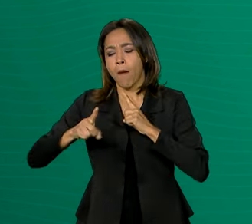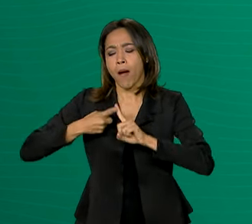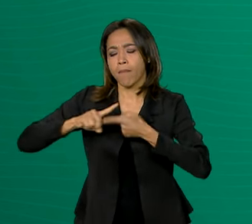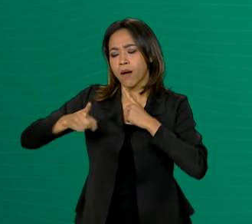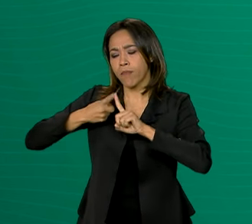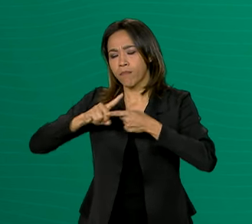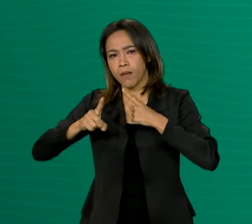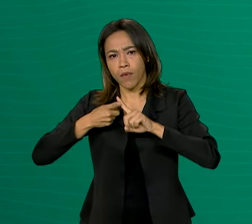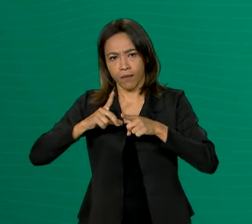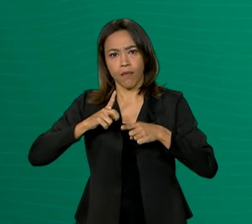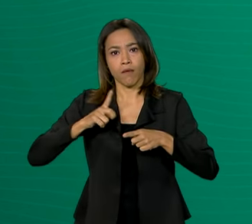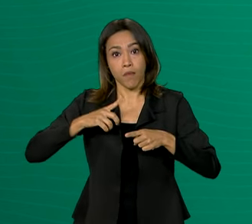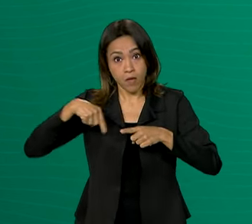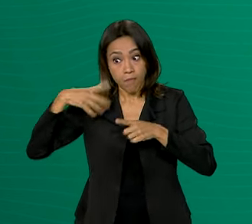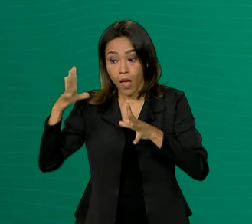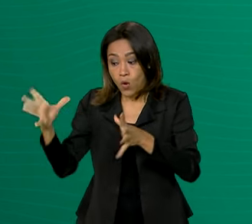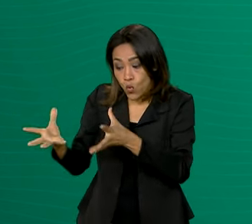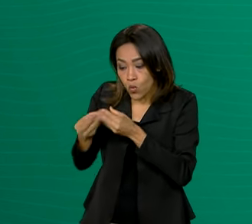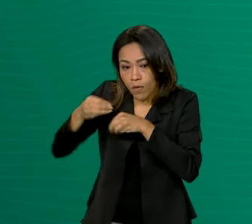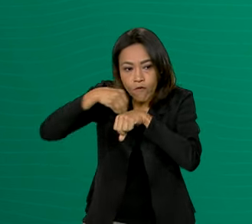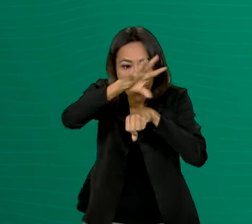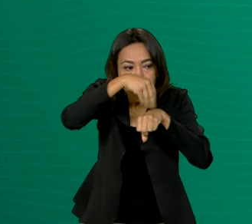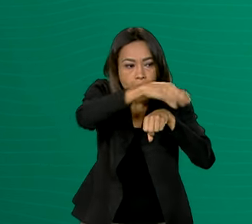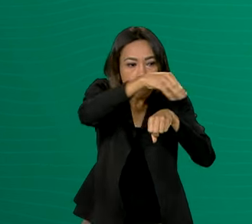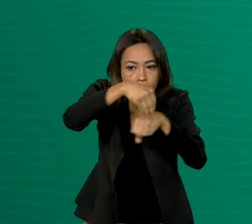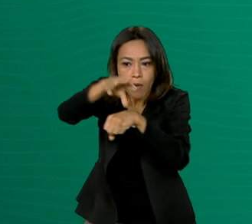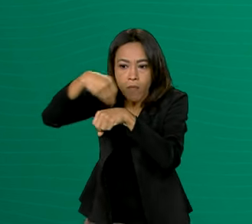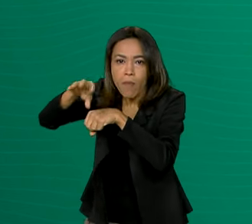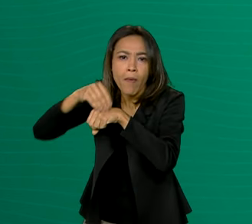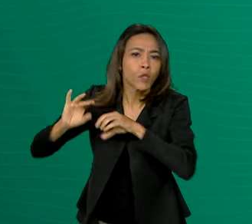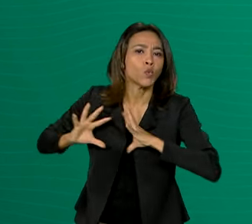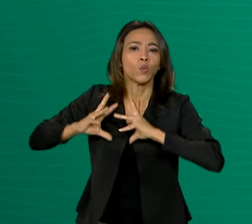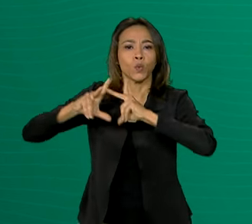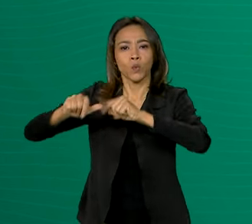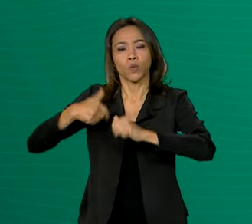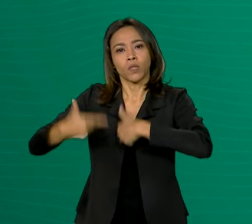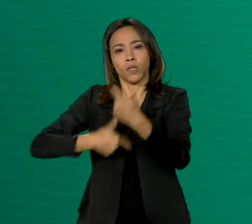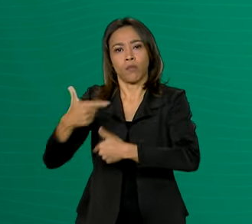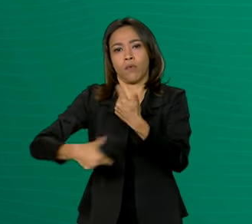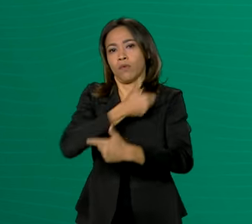fazer questão de manter todo mundo informado de tudo aquilo que o governo federal está fazendo aqui no Rio Grande do Sul.